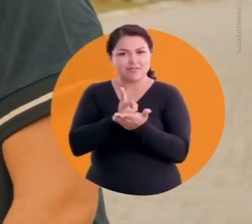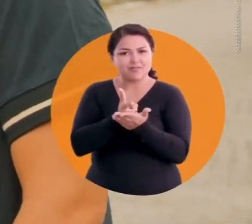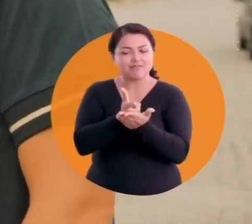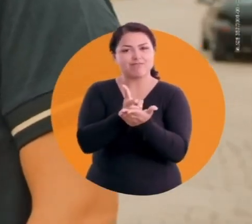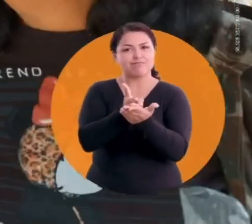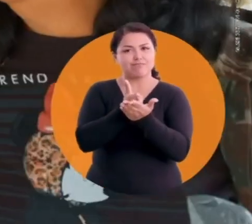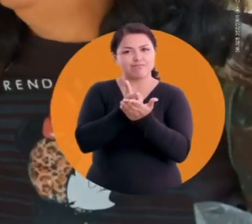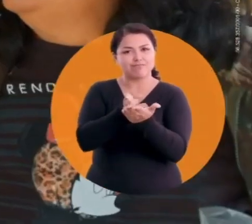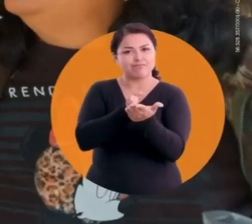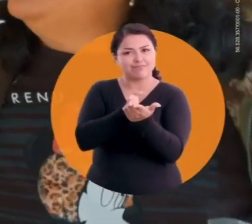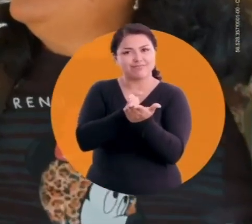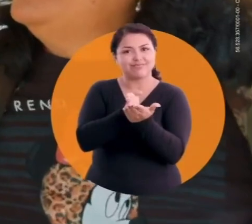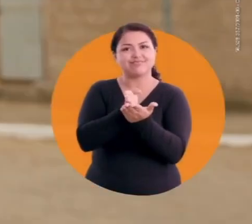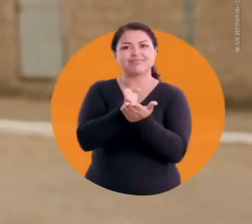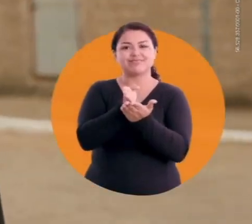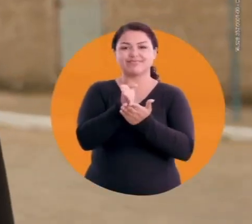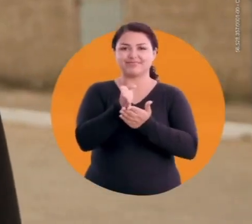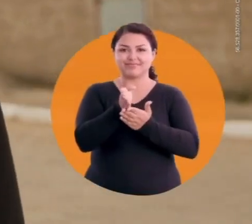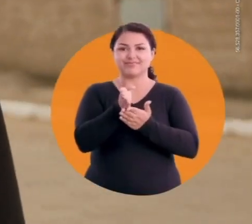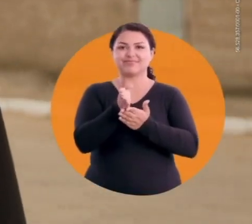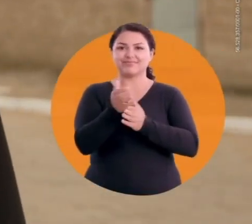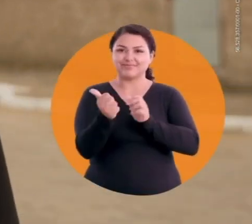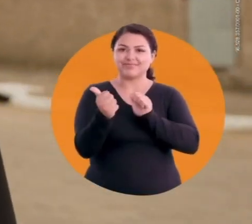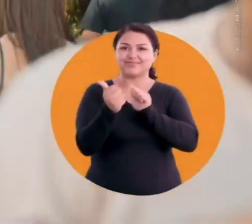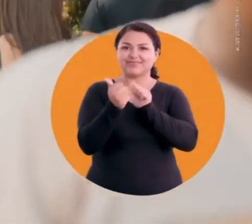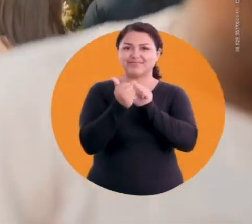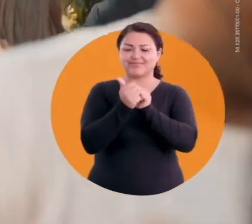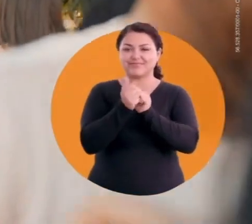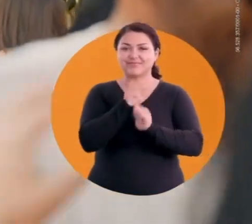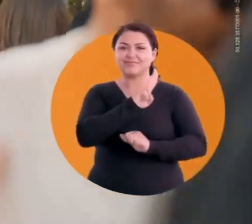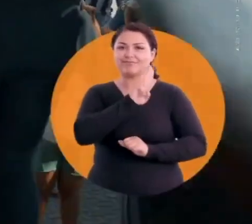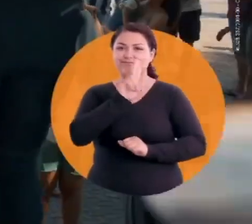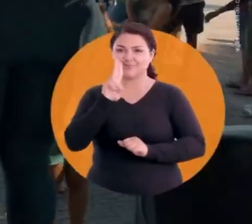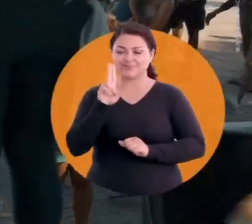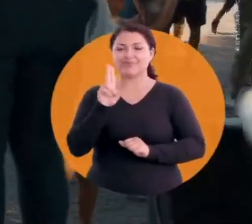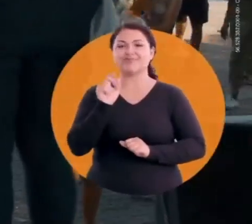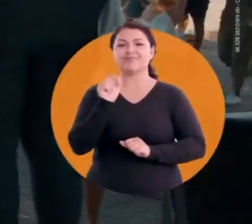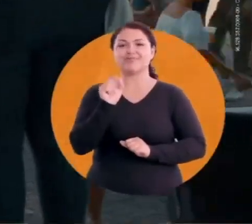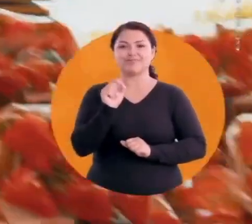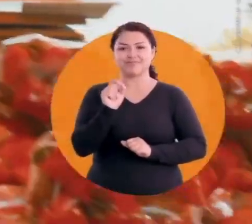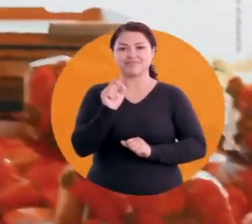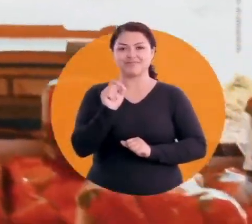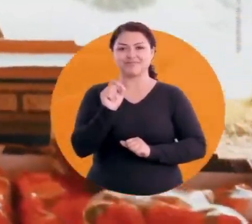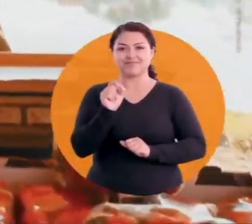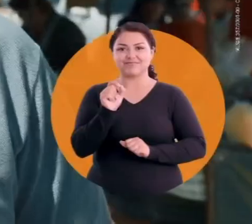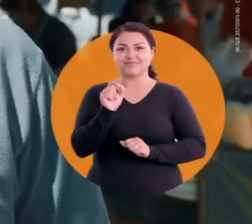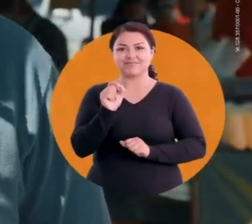vamos seguir em frente, juntos com um nome só